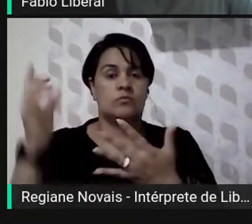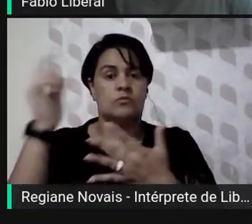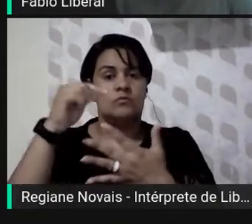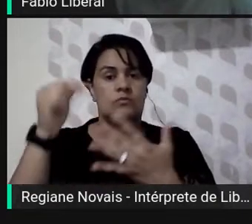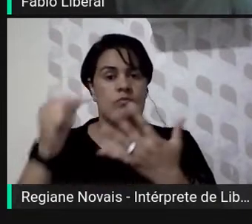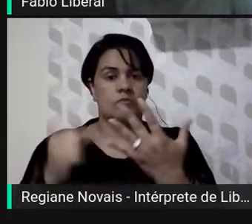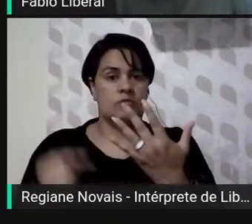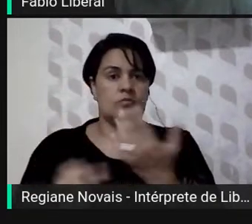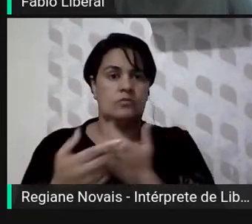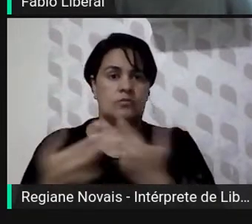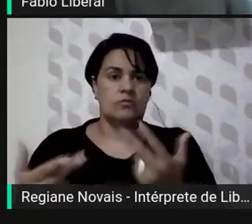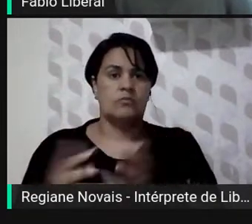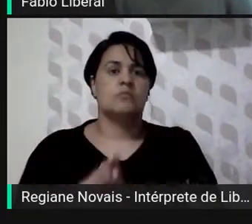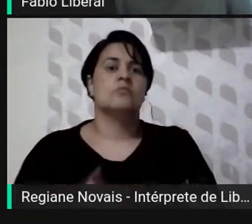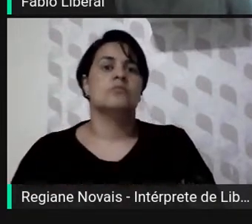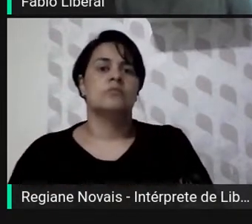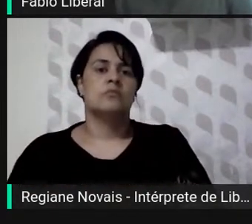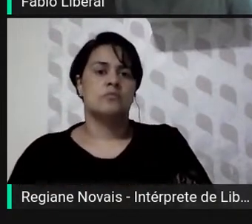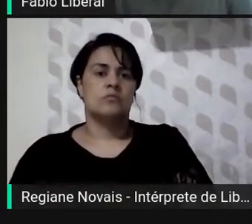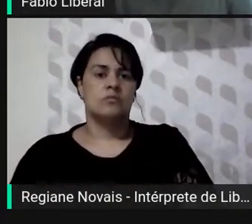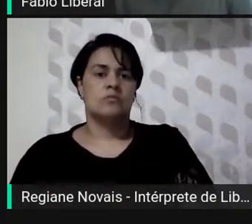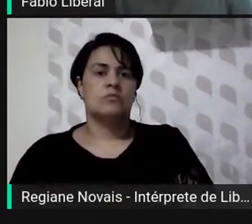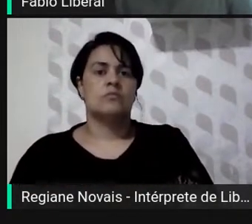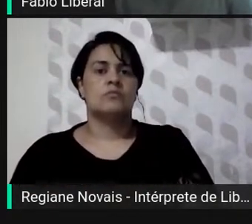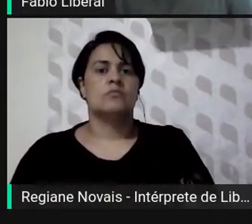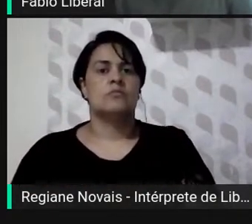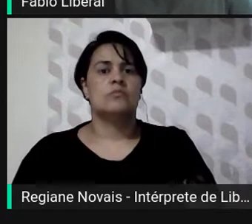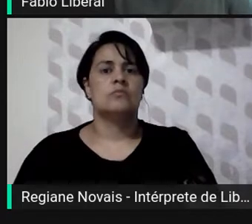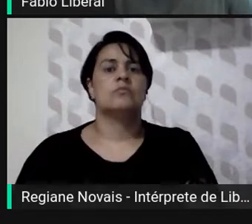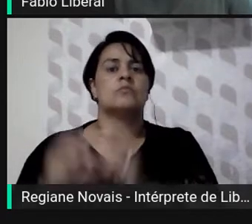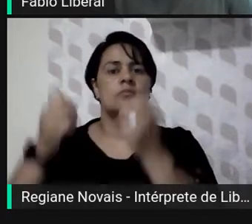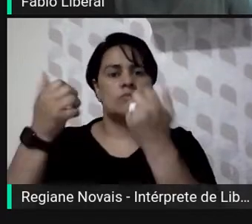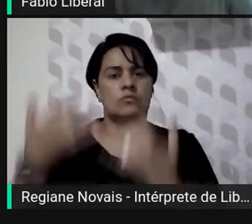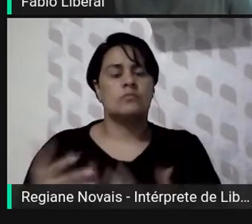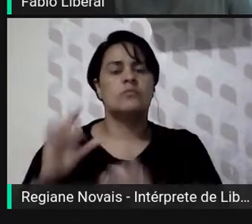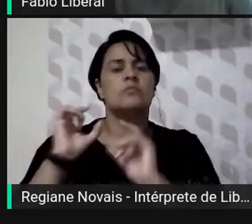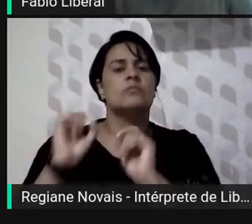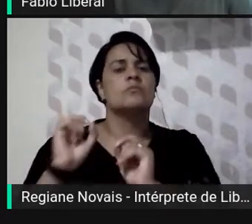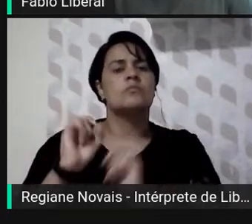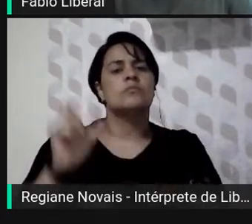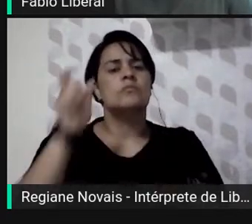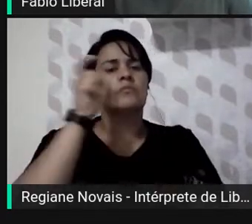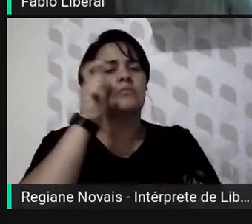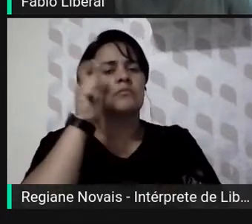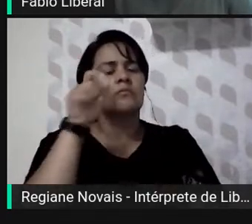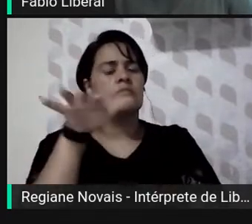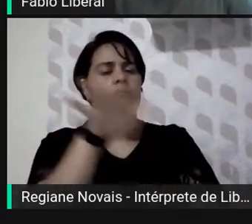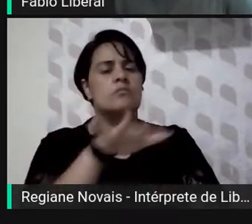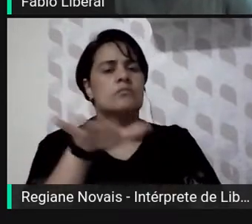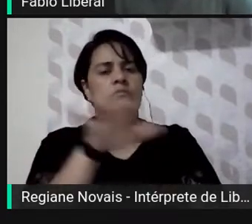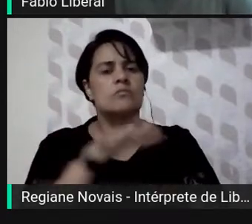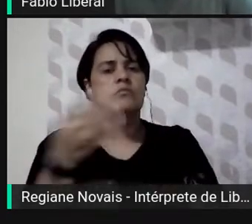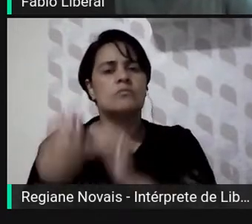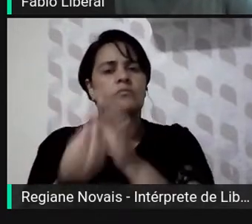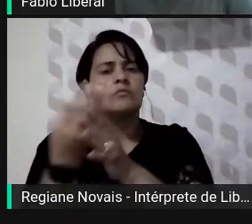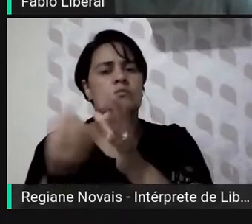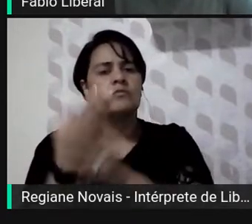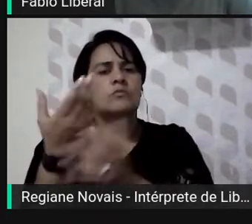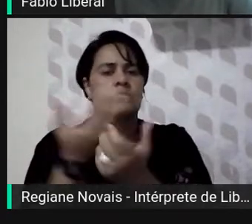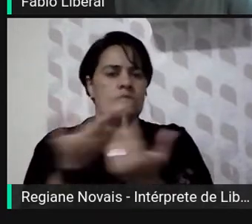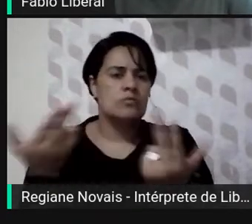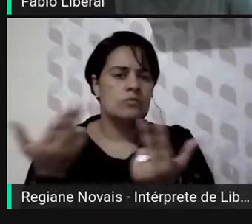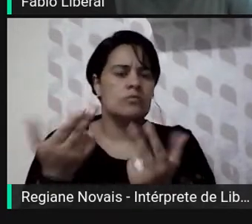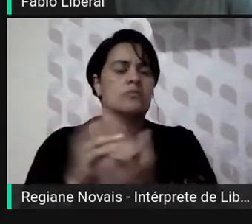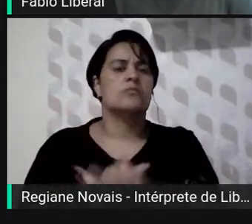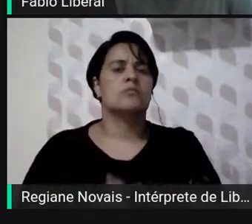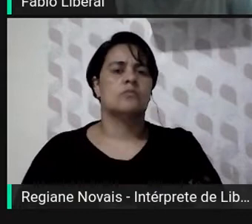oficial, pode passar, refletindo sobre a quem ela interessa da perspectiva de sua produção e recepção.